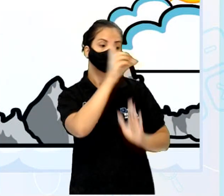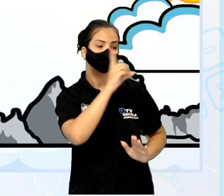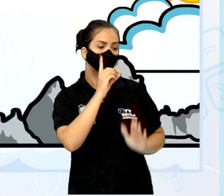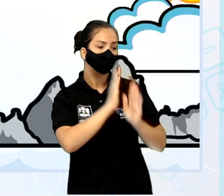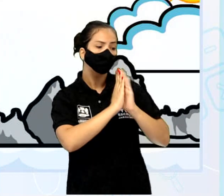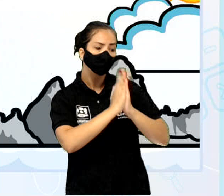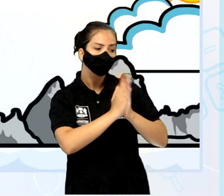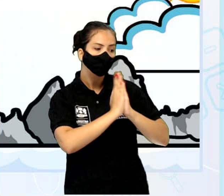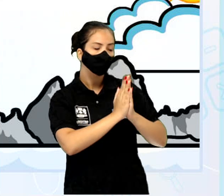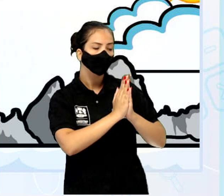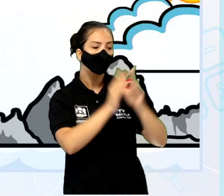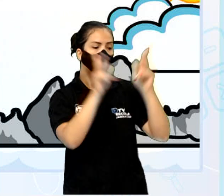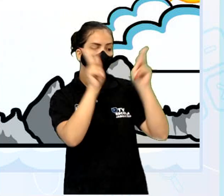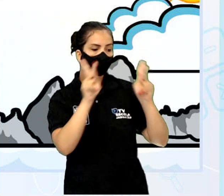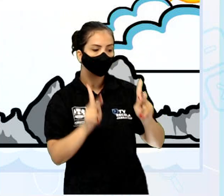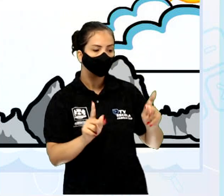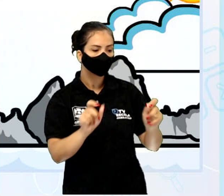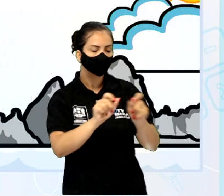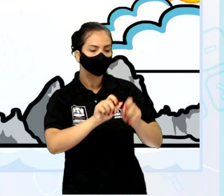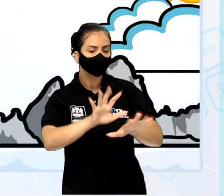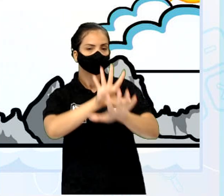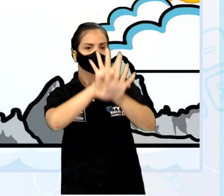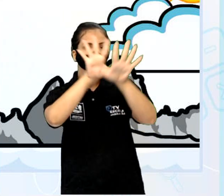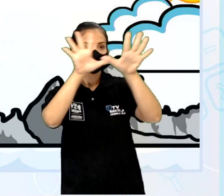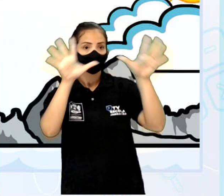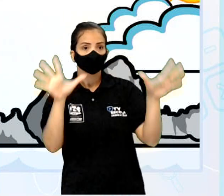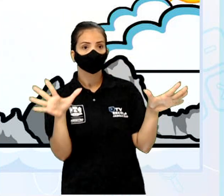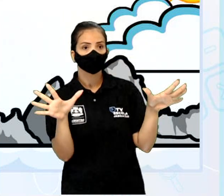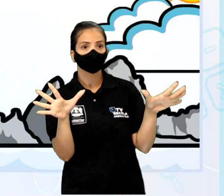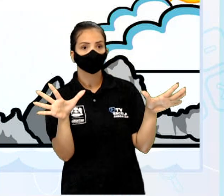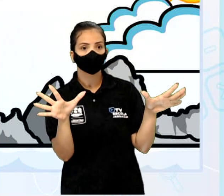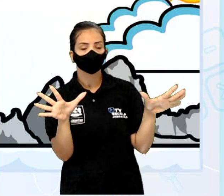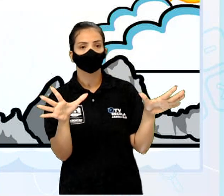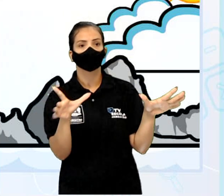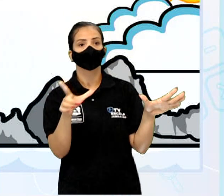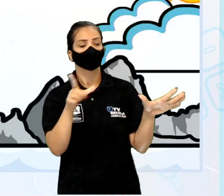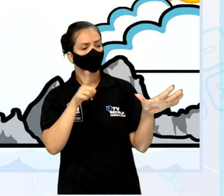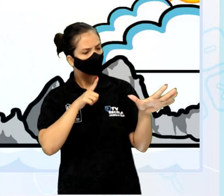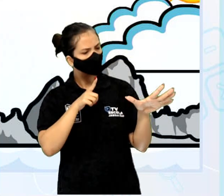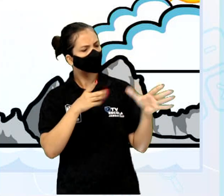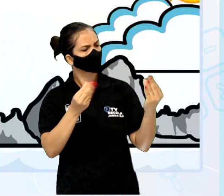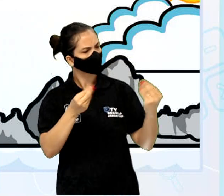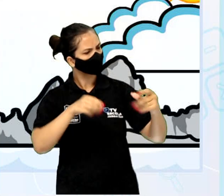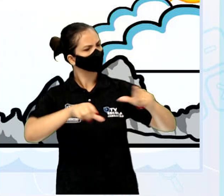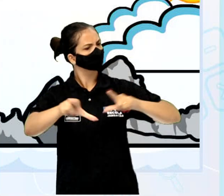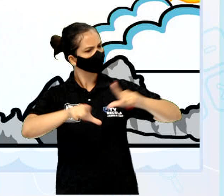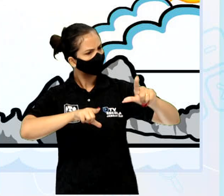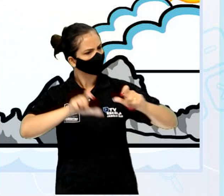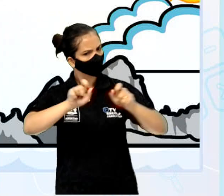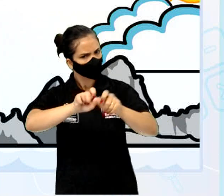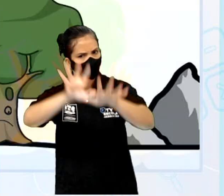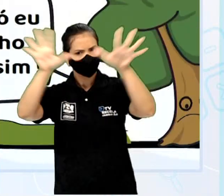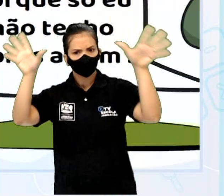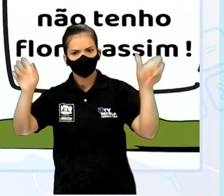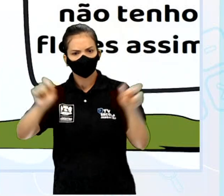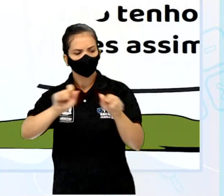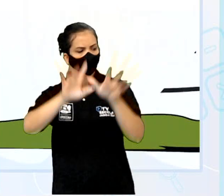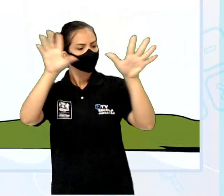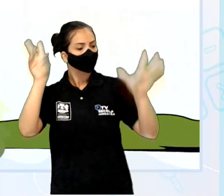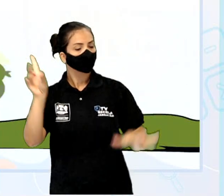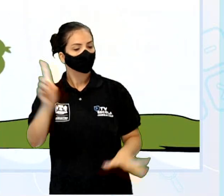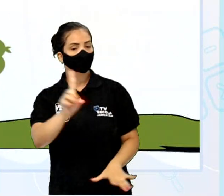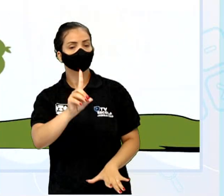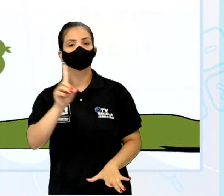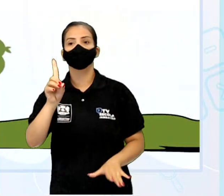mundo, disseram. Você não vê que temos muito trabalho pela frente? E os deuses então